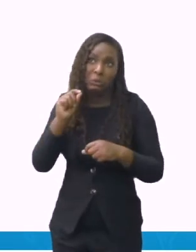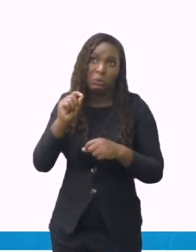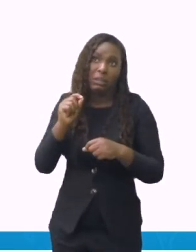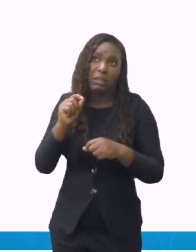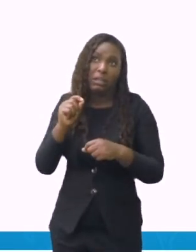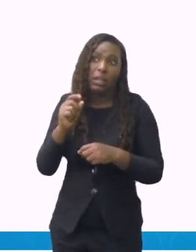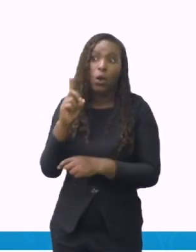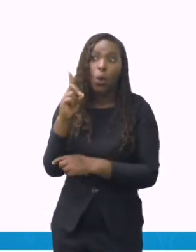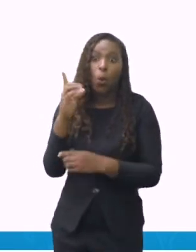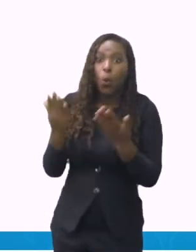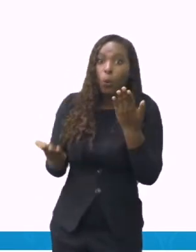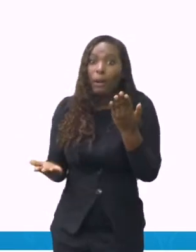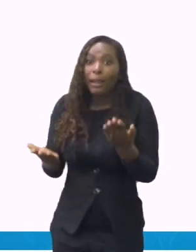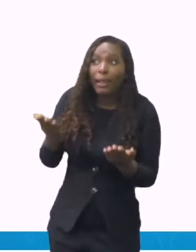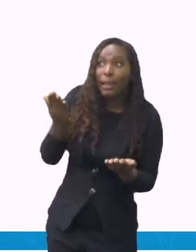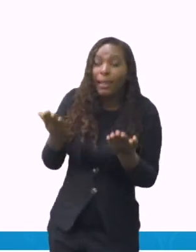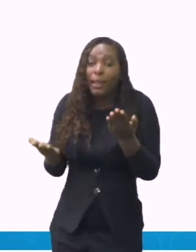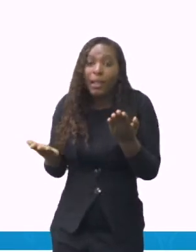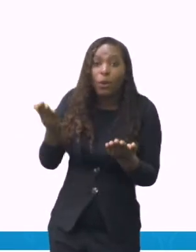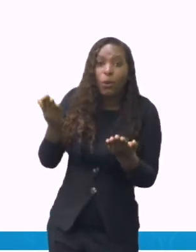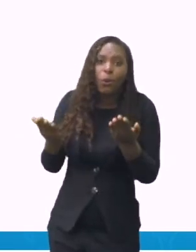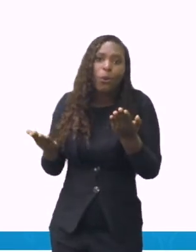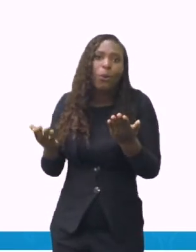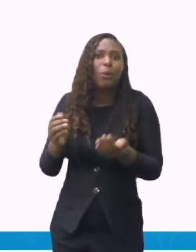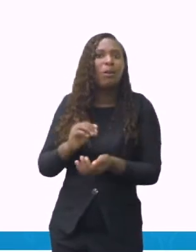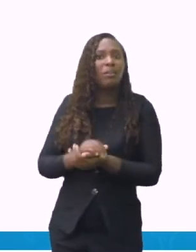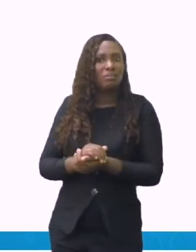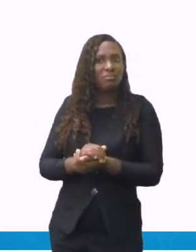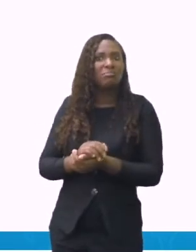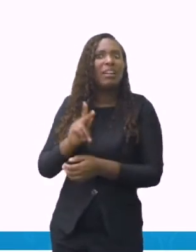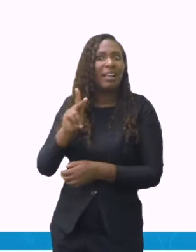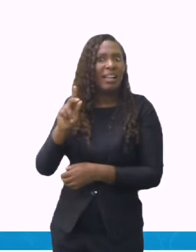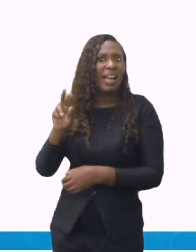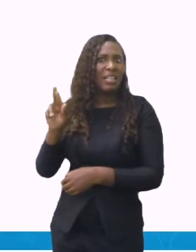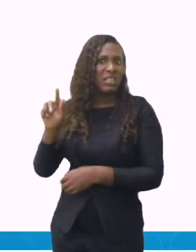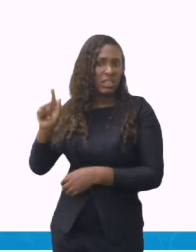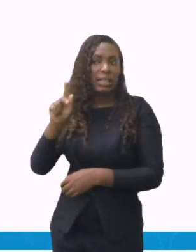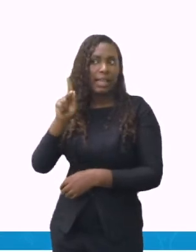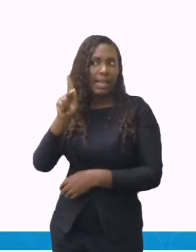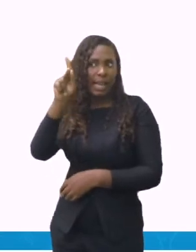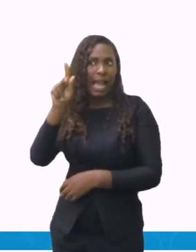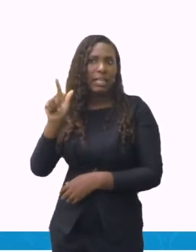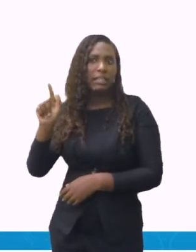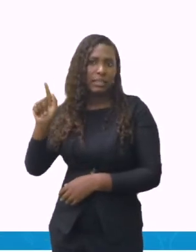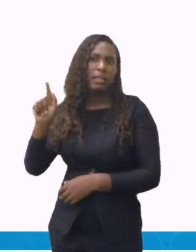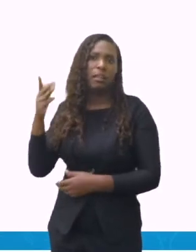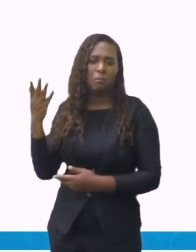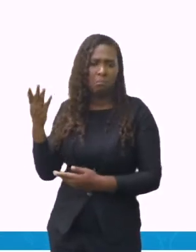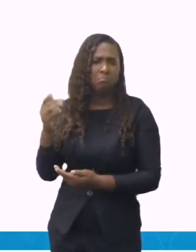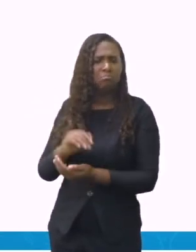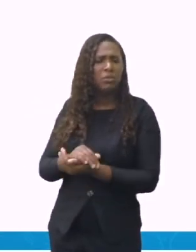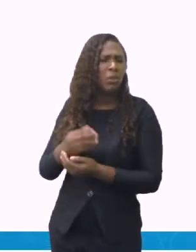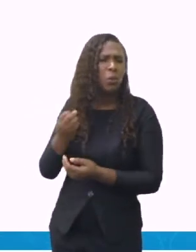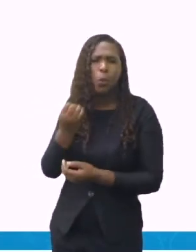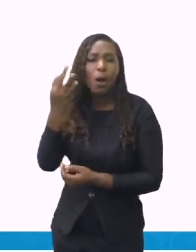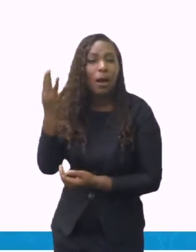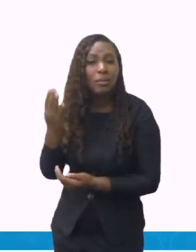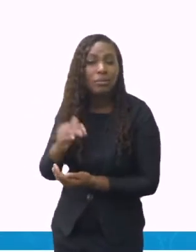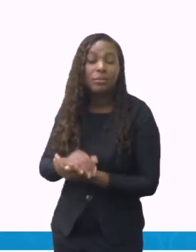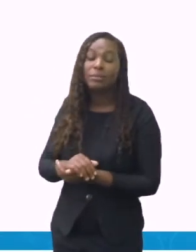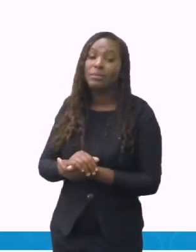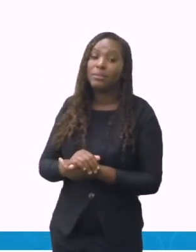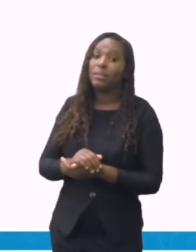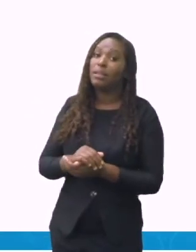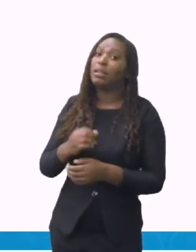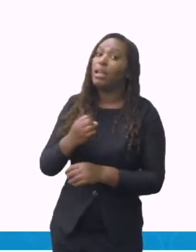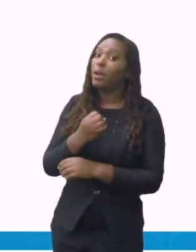alimentos, eles contêm a quantidade ali especificada. Se você não tem, é